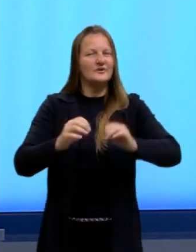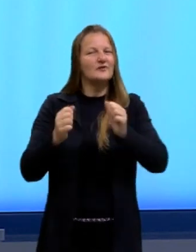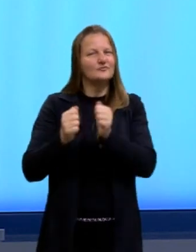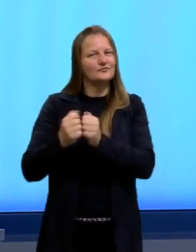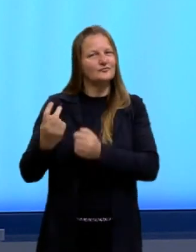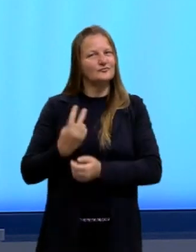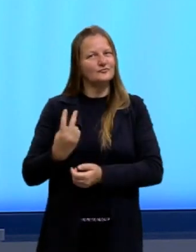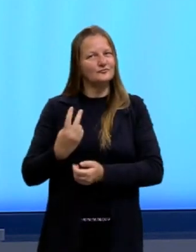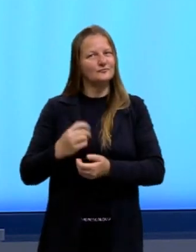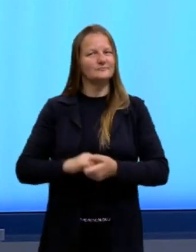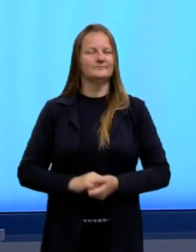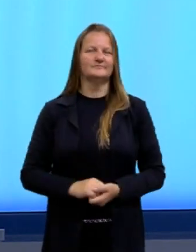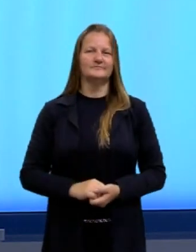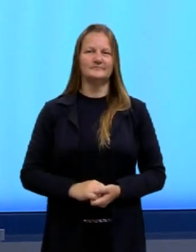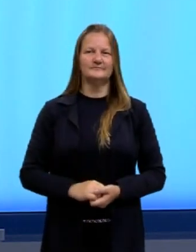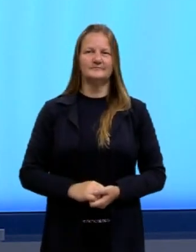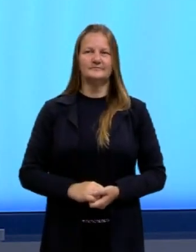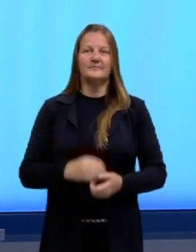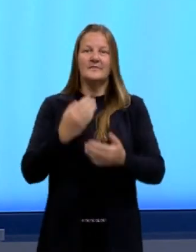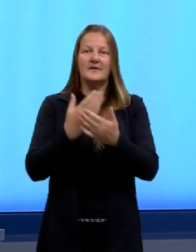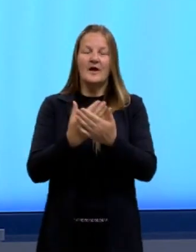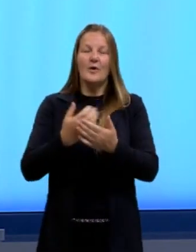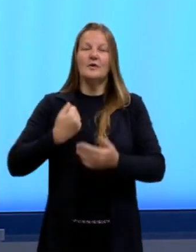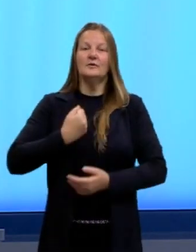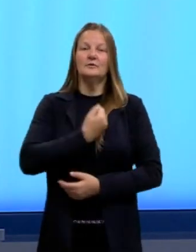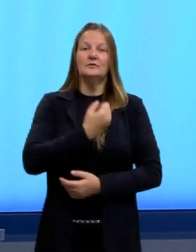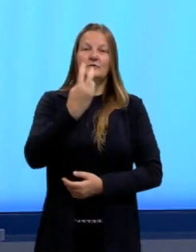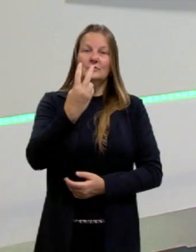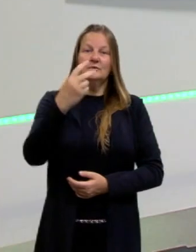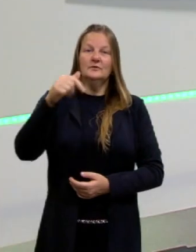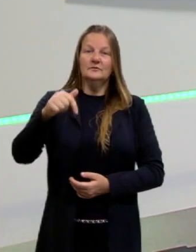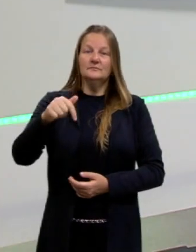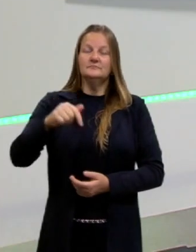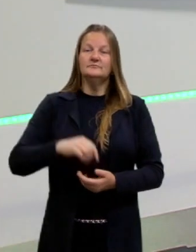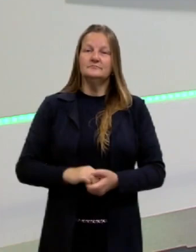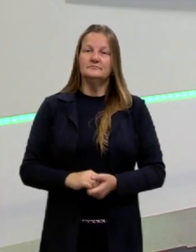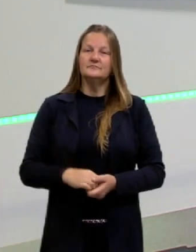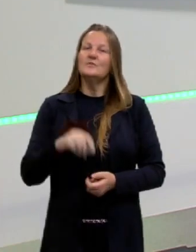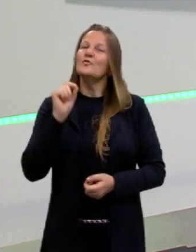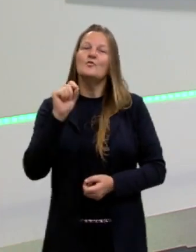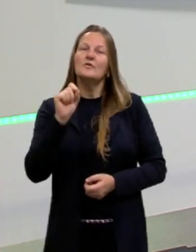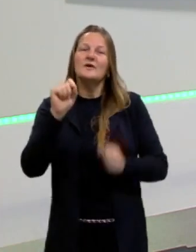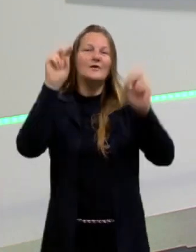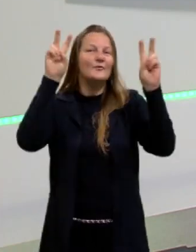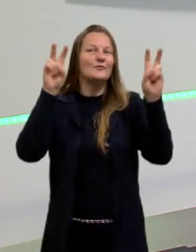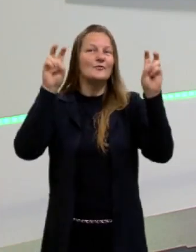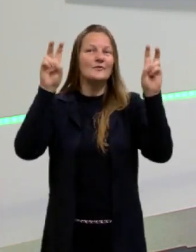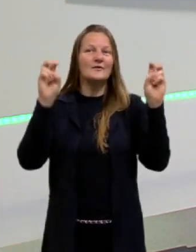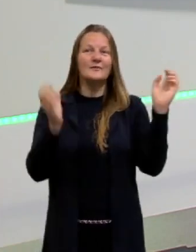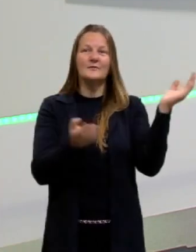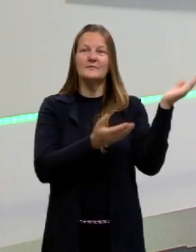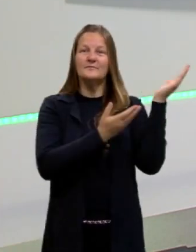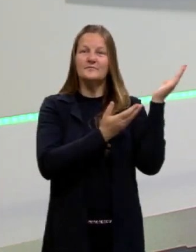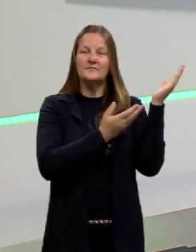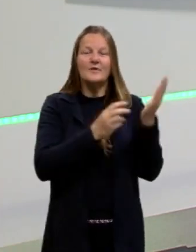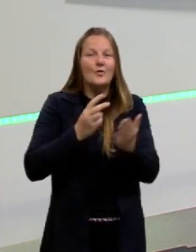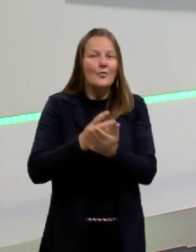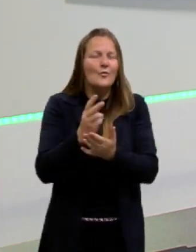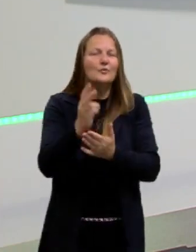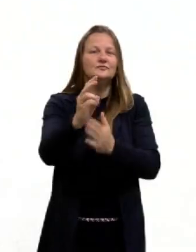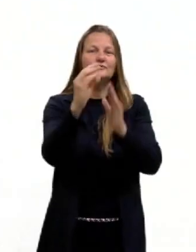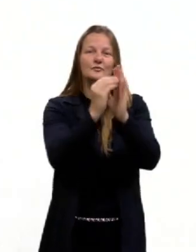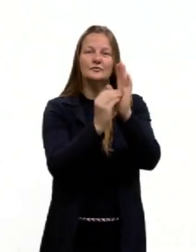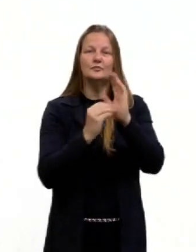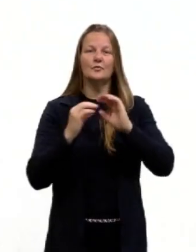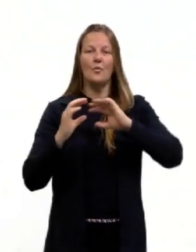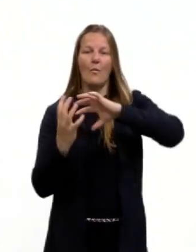nosso projeto aí, tá? Aula então 27, vamos ver o que a gente vai ver então na aula 27, vamos continuar então com o Oriente